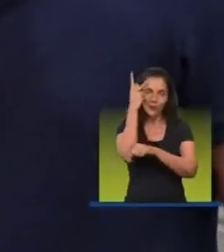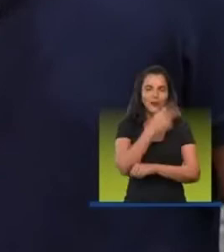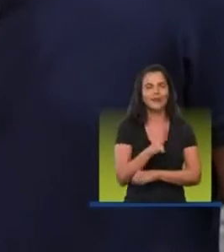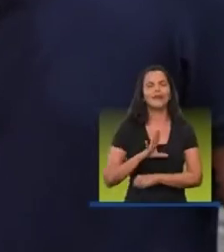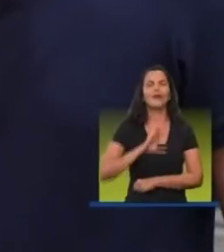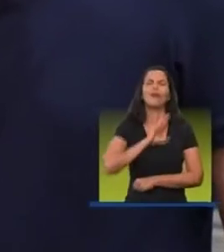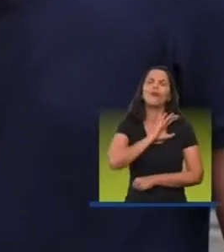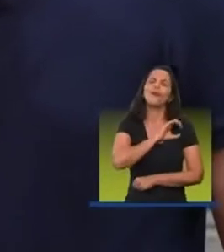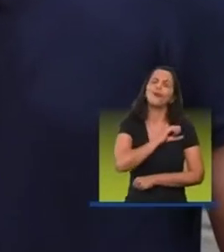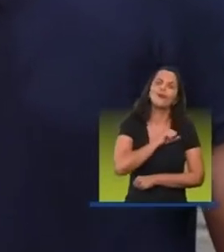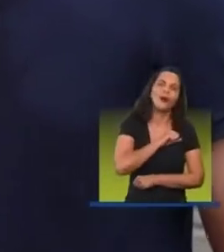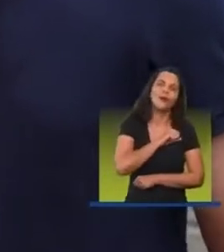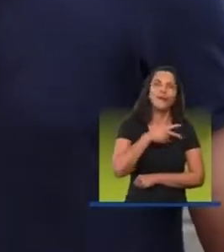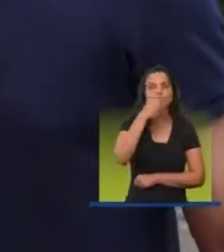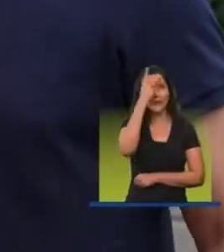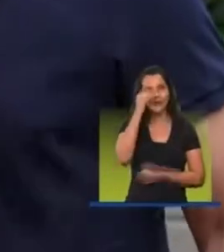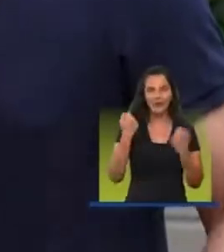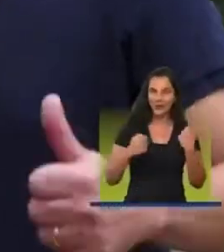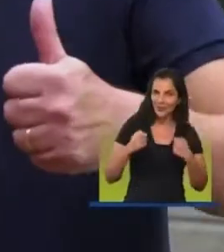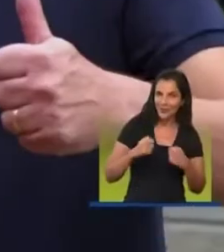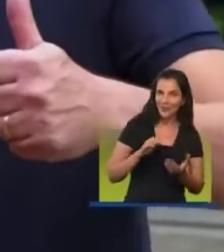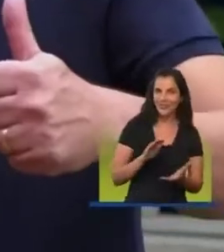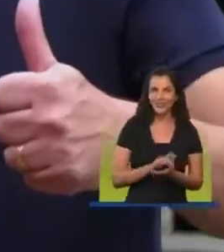muito empenho Especialmente daqueles Que mais precisam